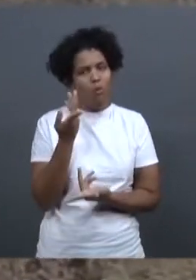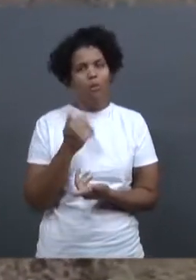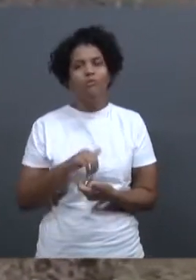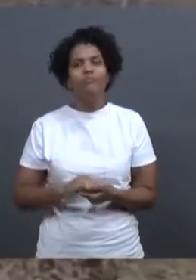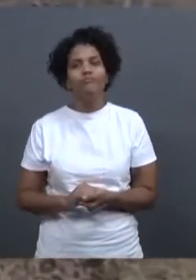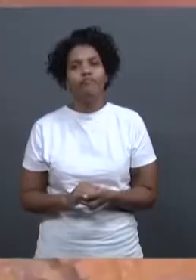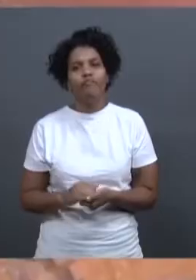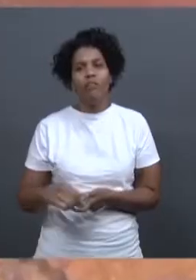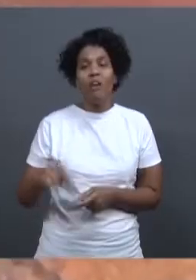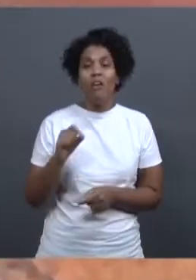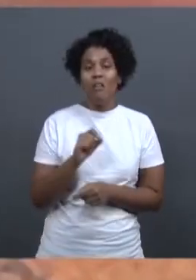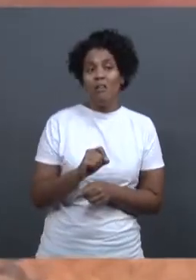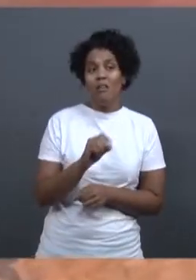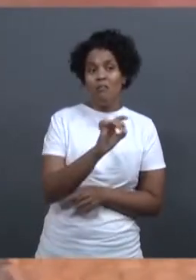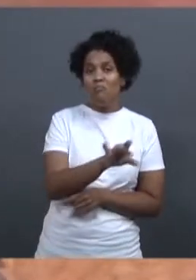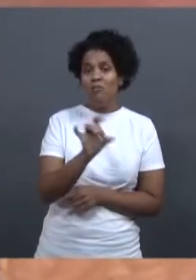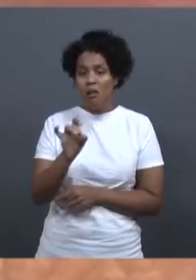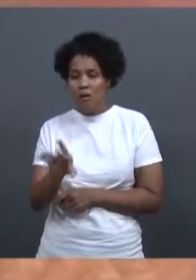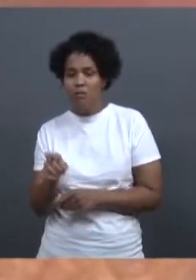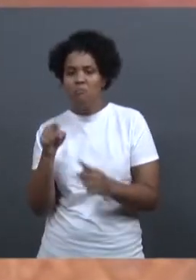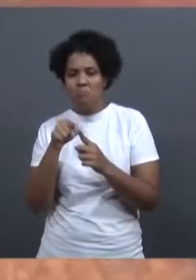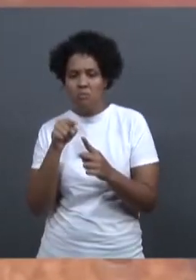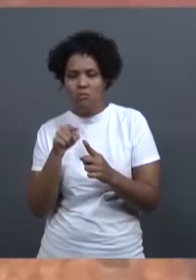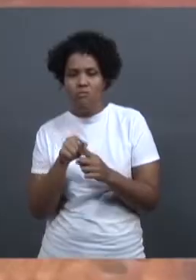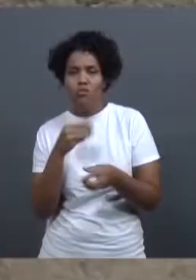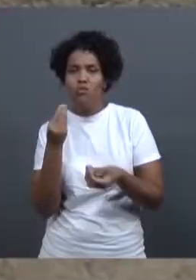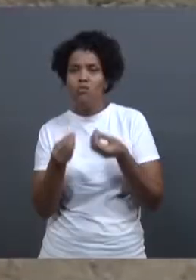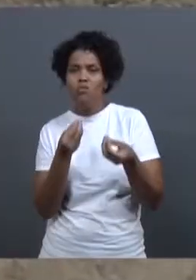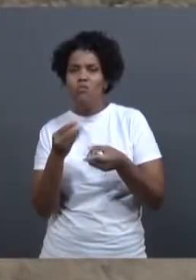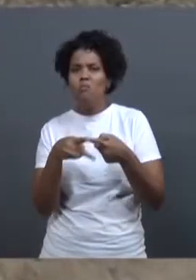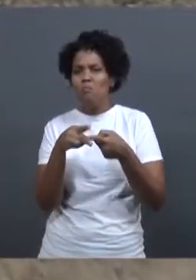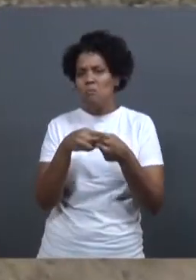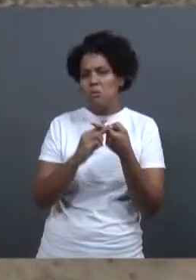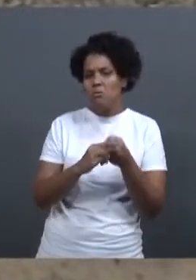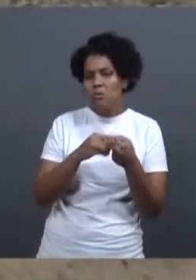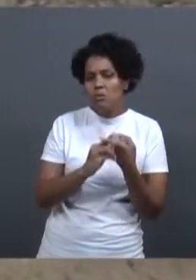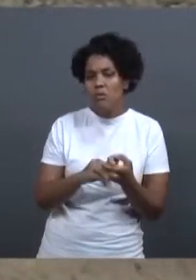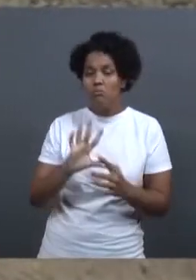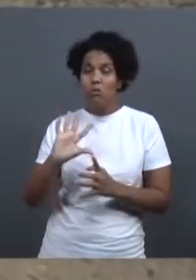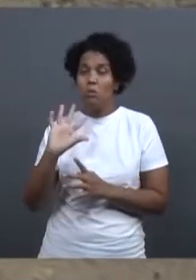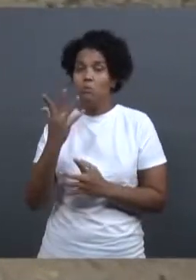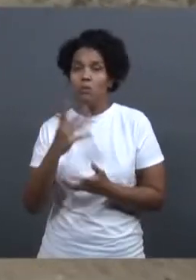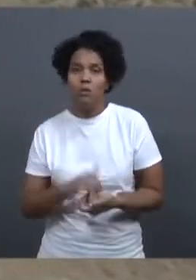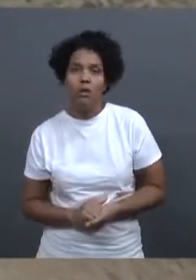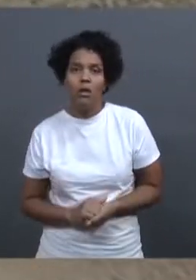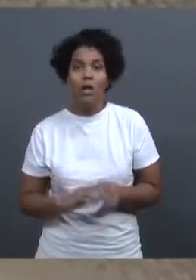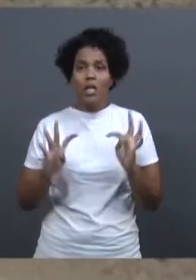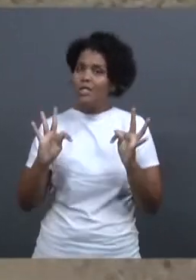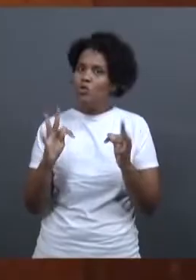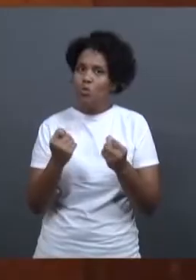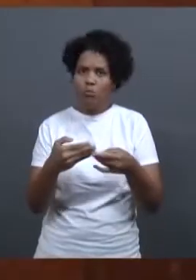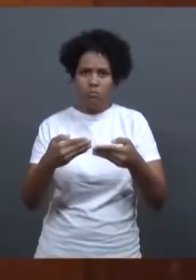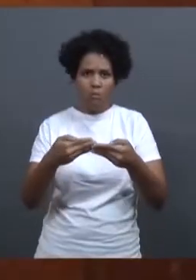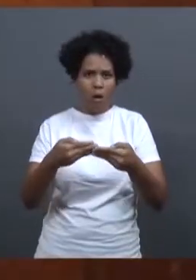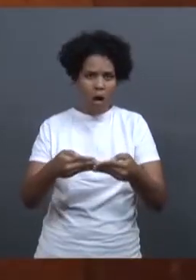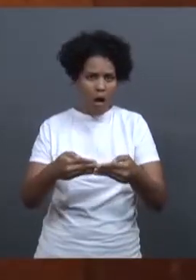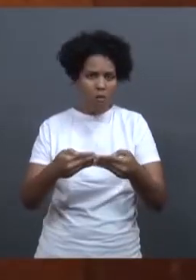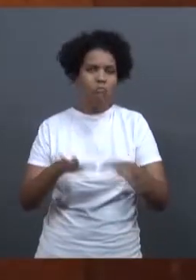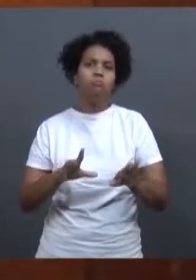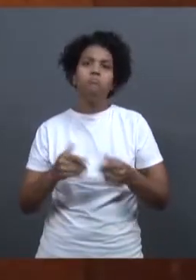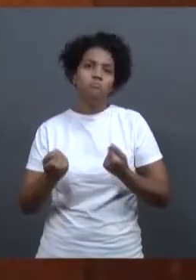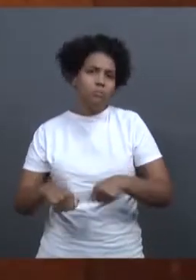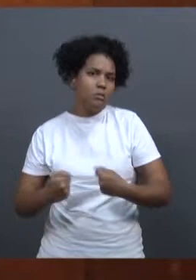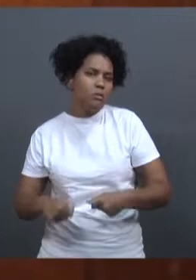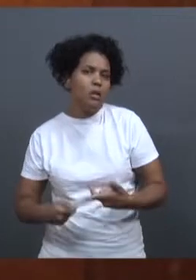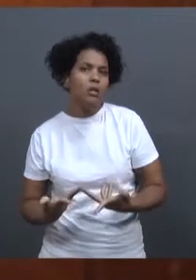que deveria ter sido o acompanhamento, manutenção? É, todas essas barragens, existe um processo de instrumentação e acompanhamento e monitoramento